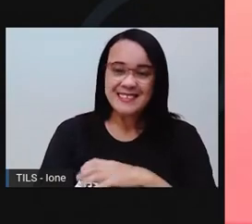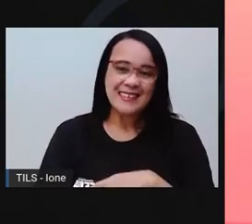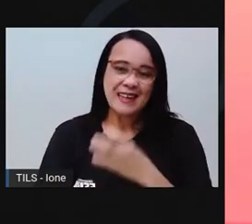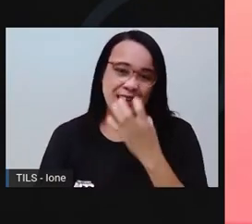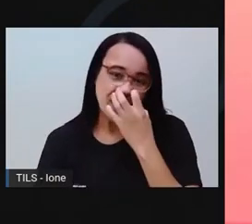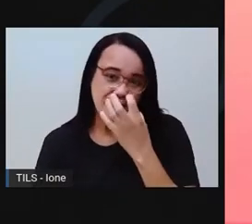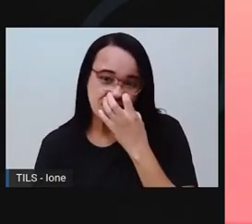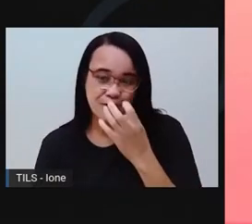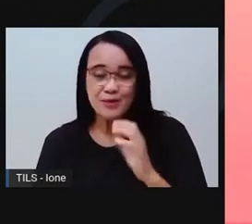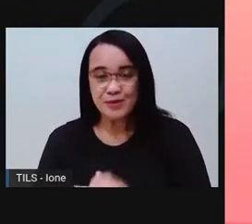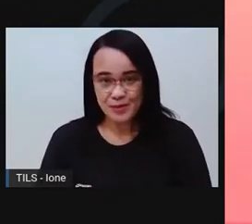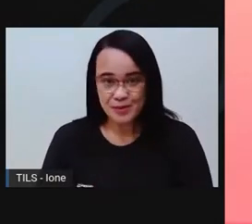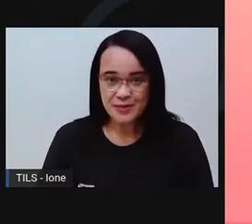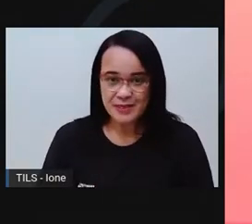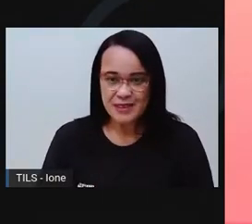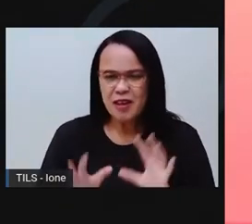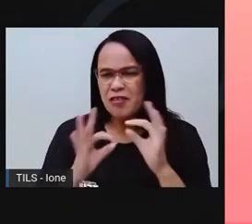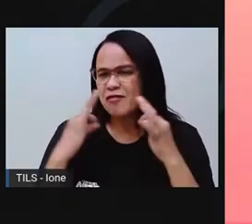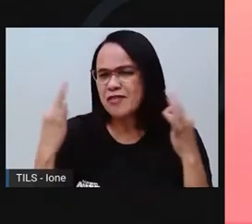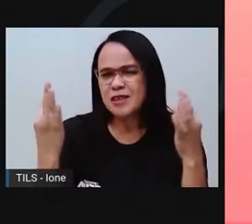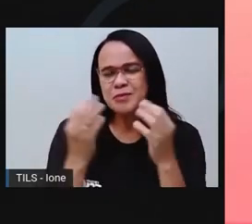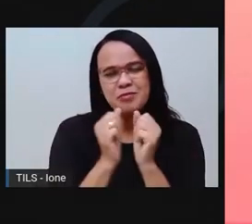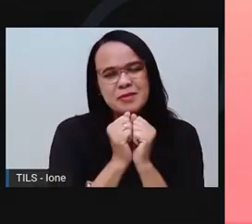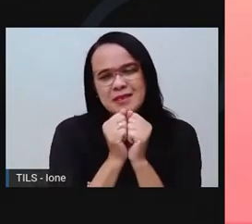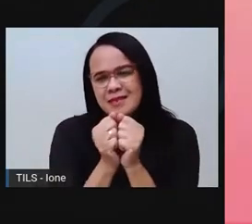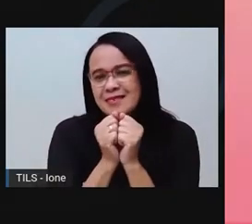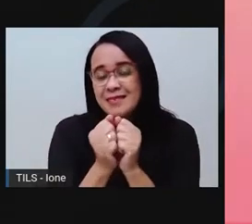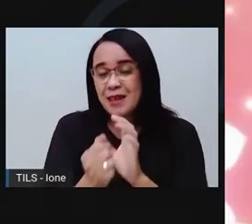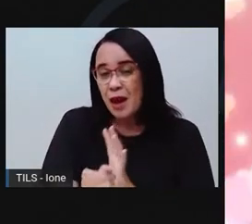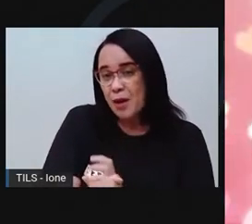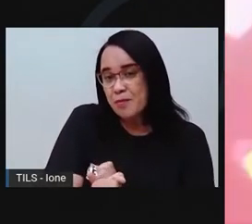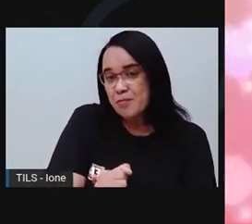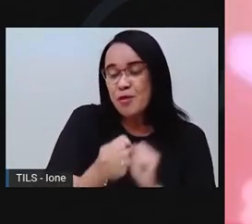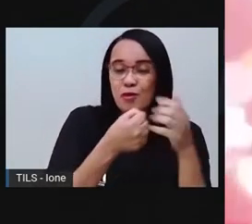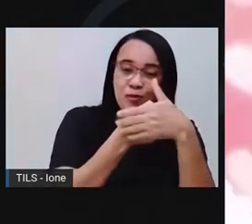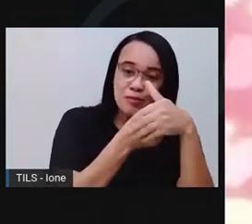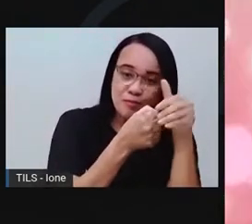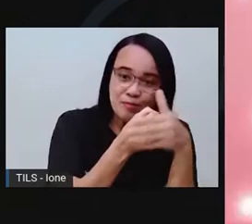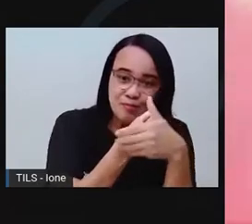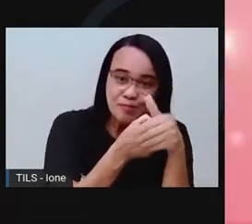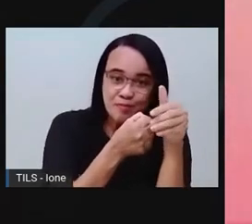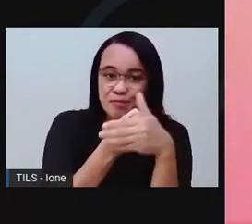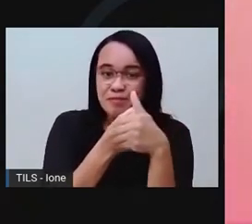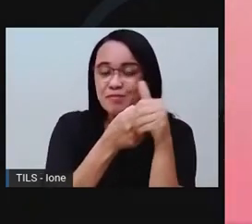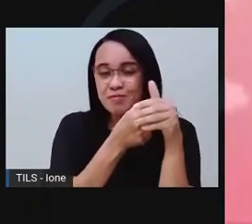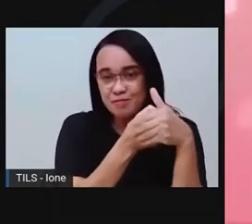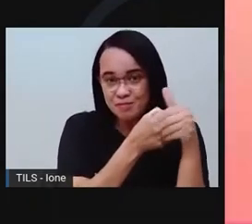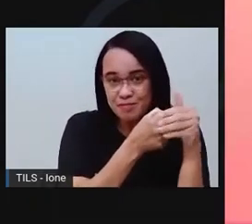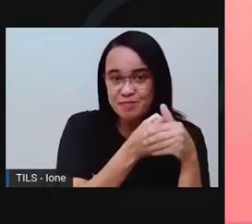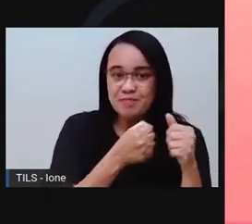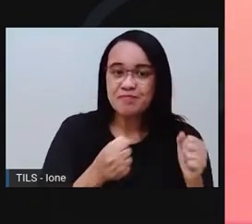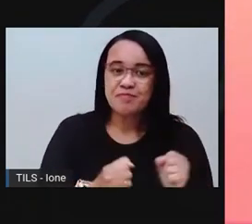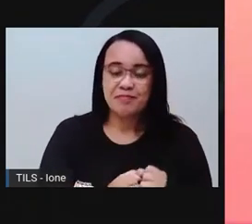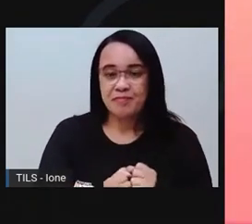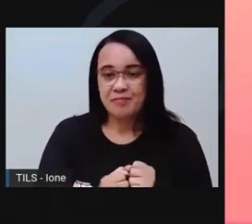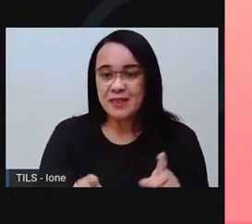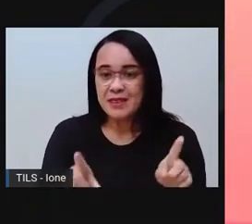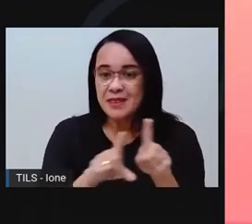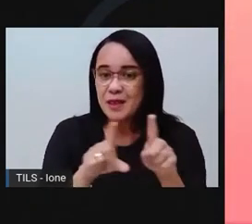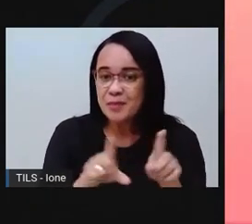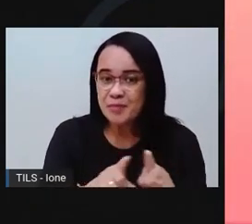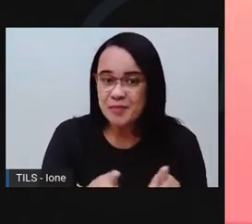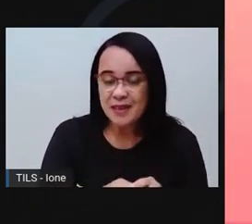aconchego, é lar. É amor cultivado no dia a dia. É amparo e proteção